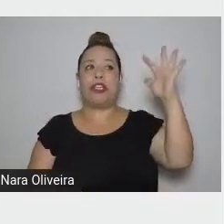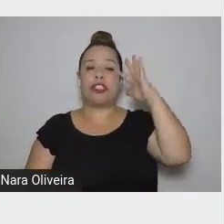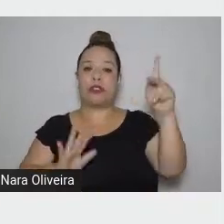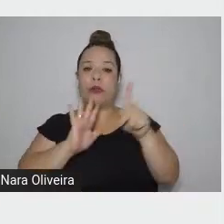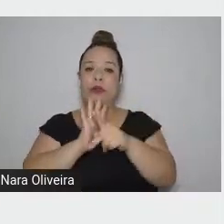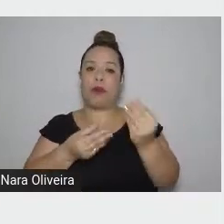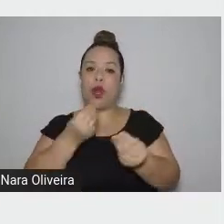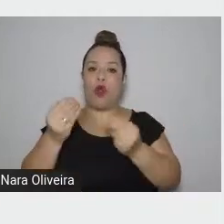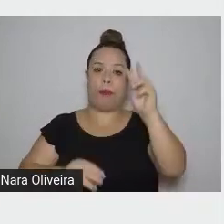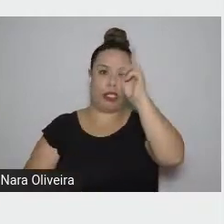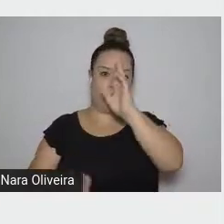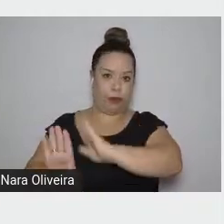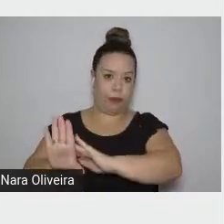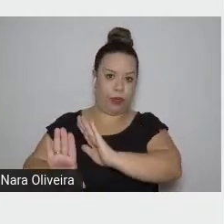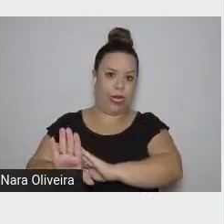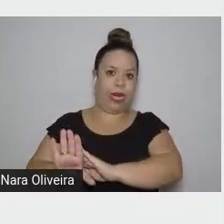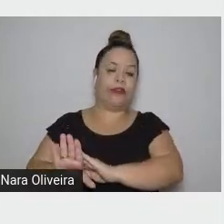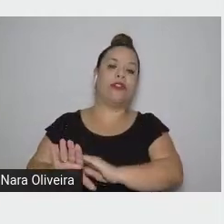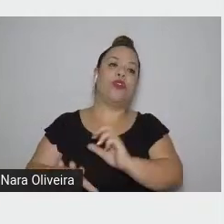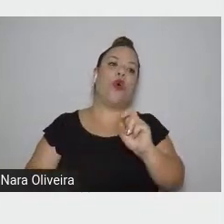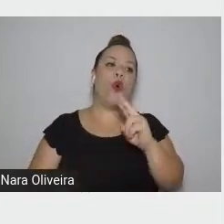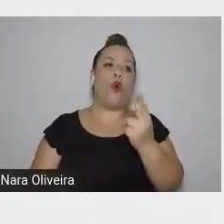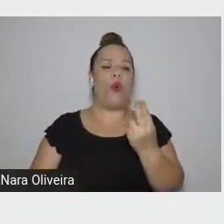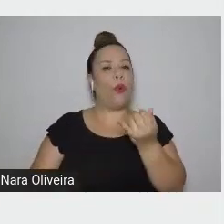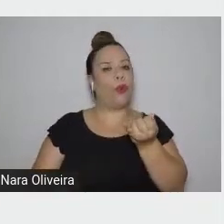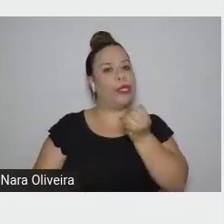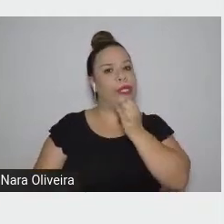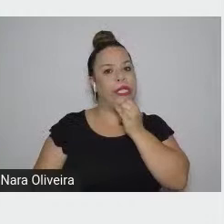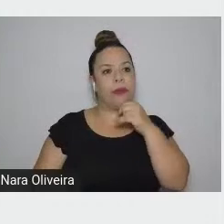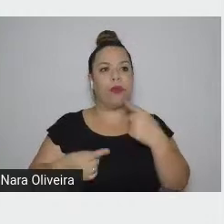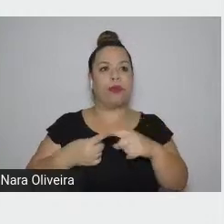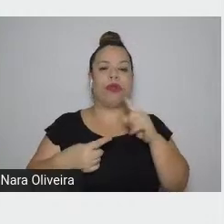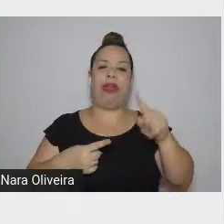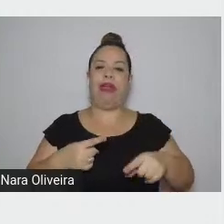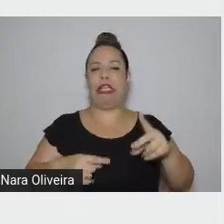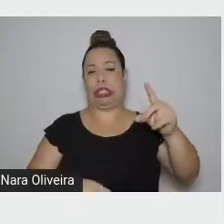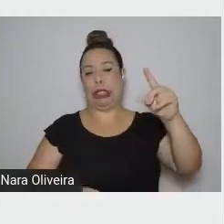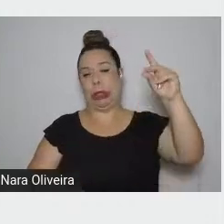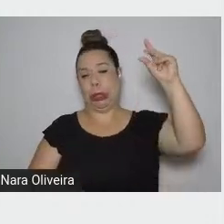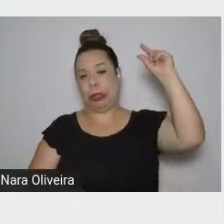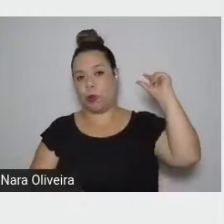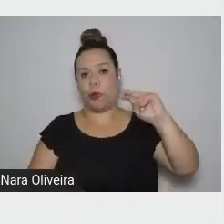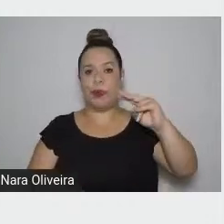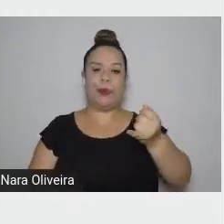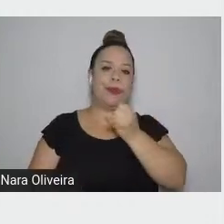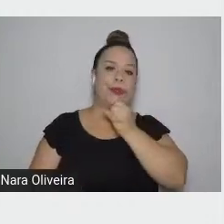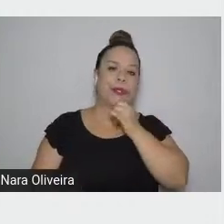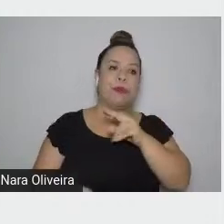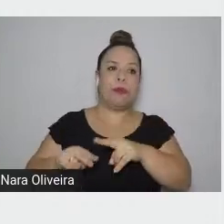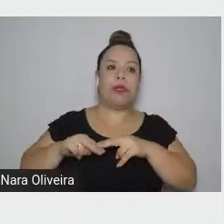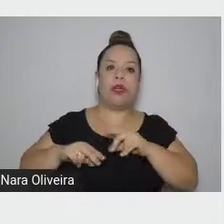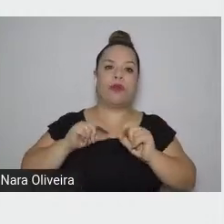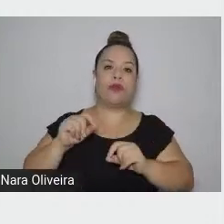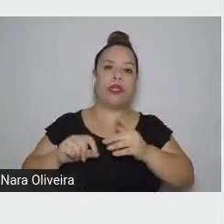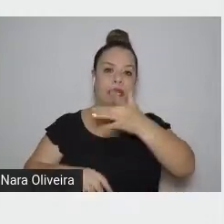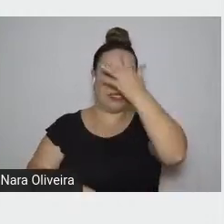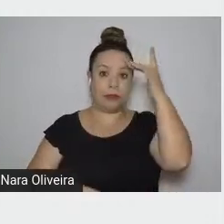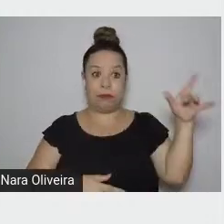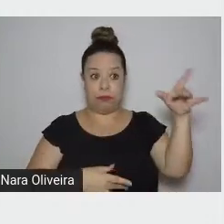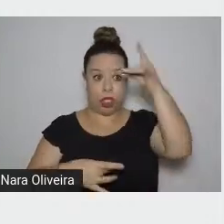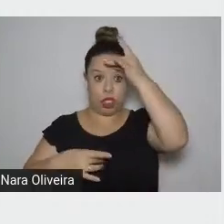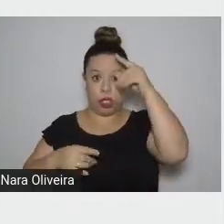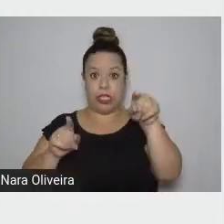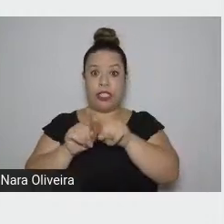ou porque a ação se situa num tempo remoto, ou pelo fato de as personagens lidarem com essa